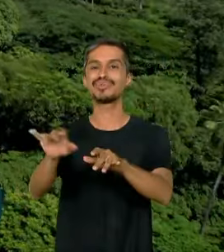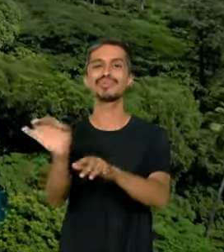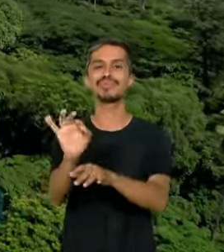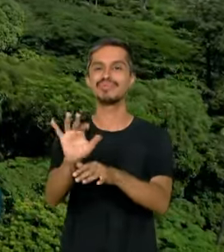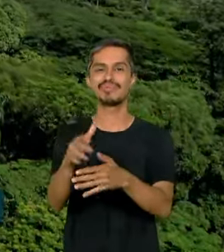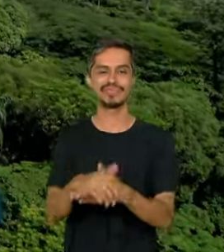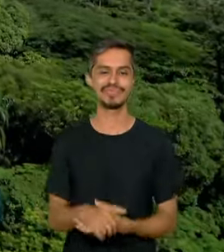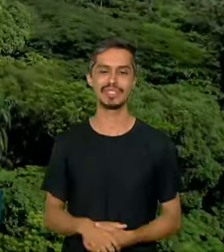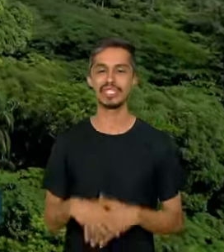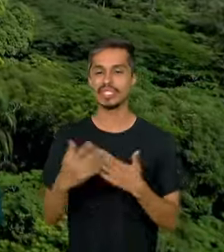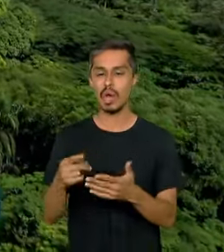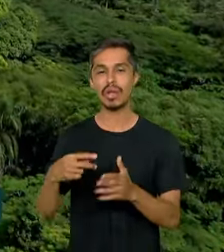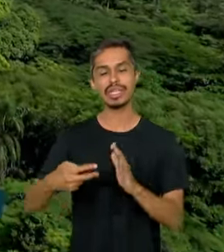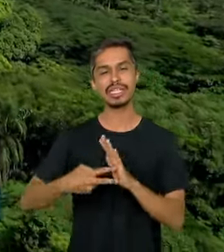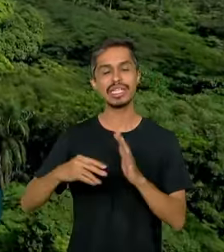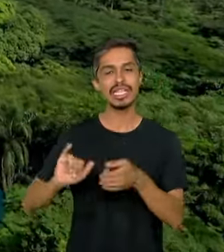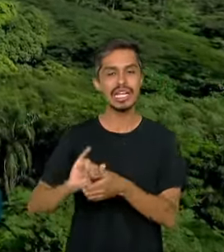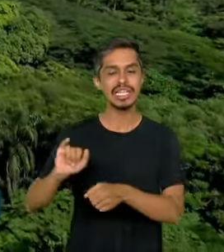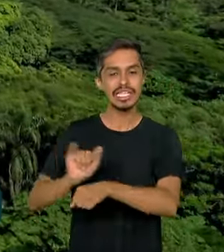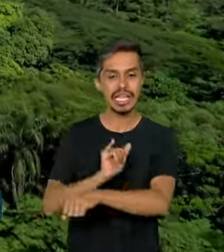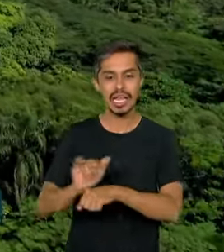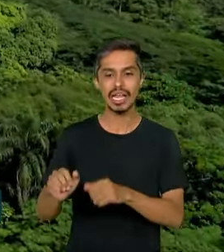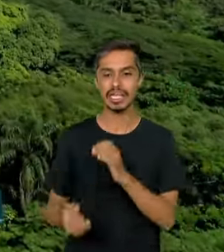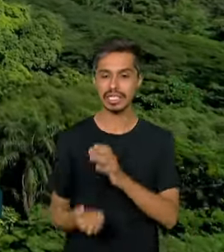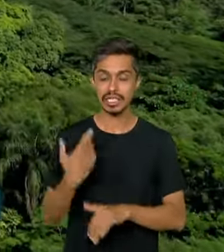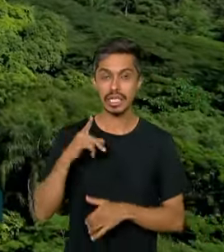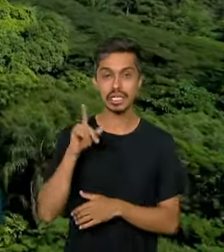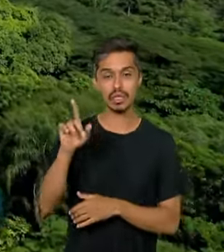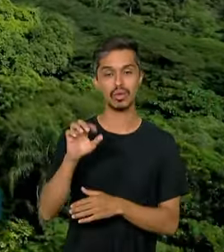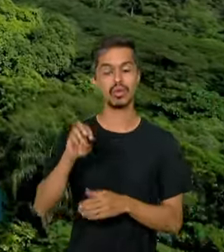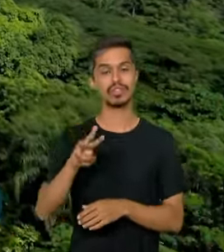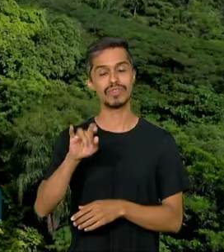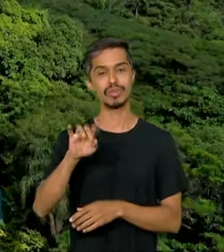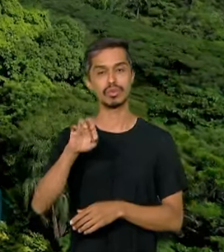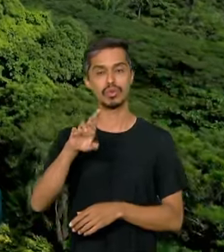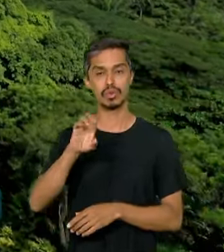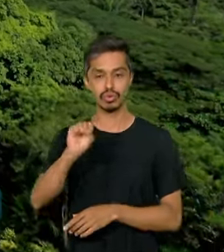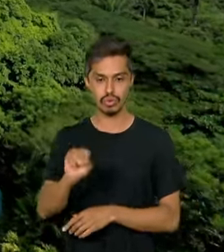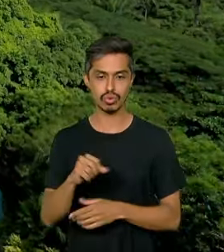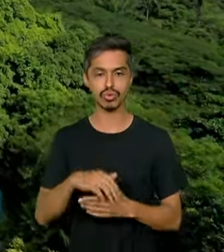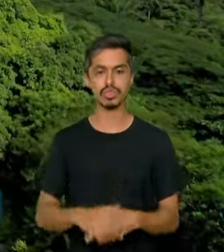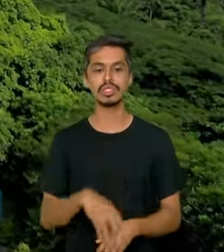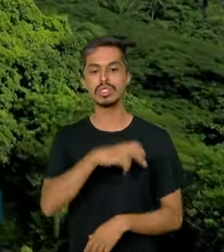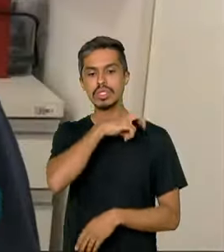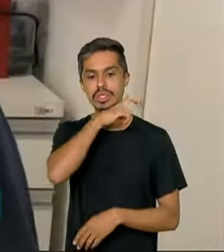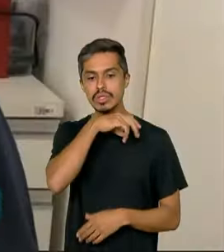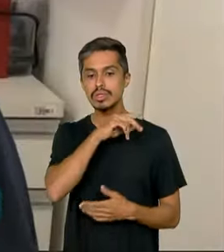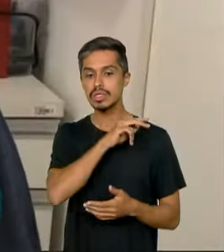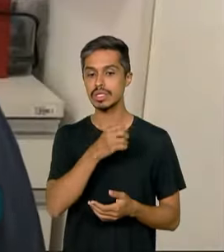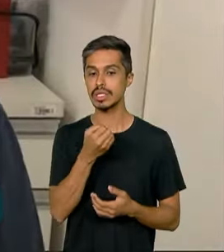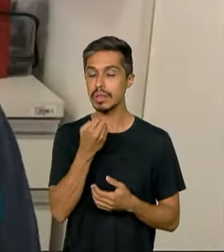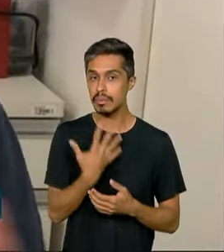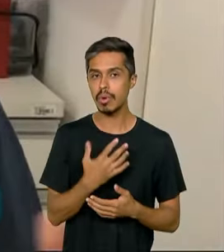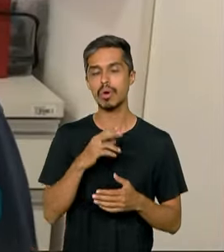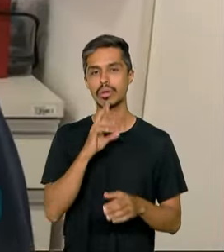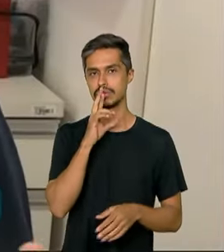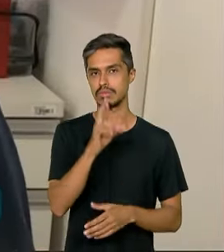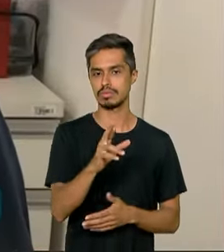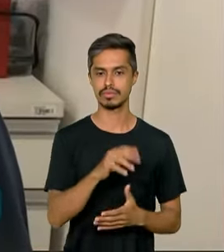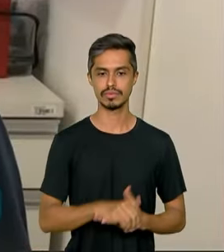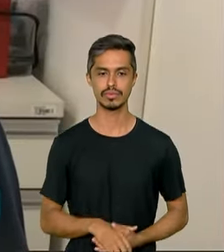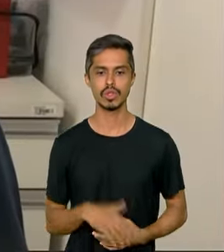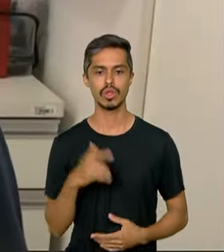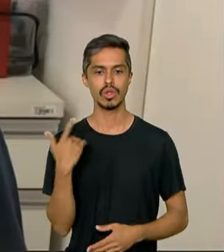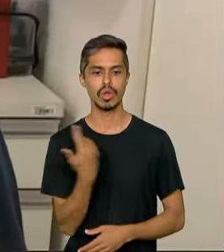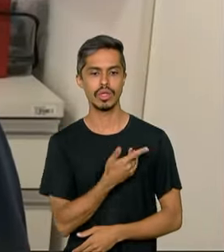Esse método é desenvolvido pela Fundação Oswaldo Cruz com bons resultados. A gente faz uma liberação